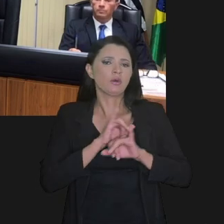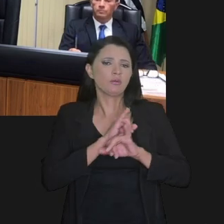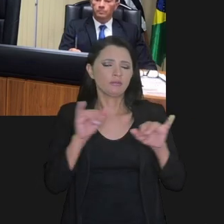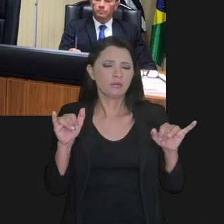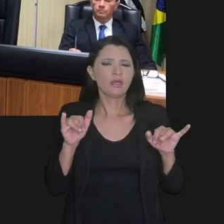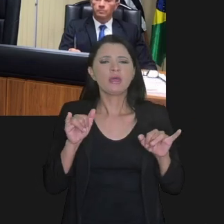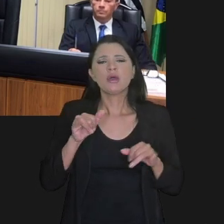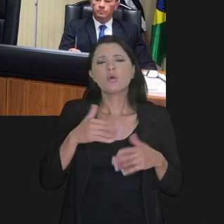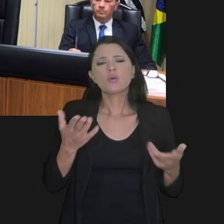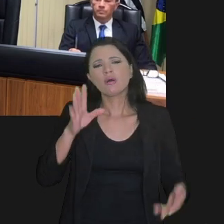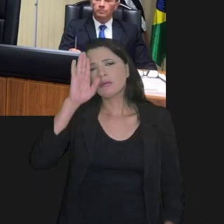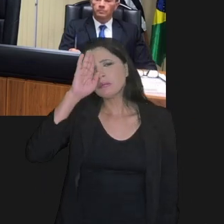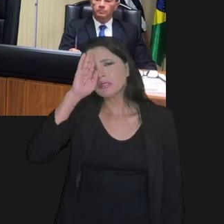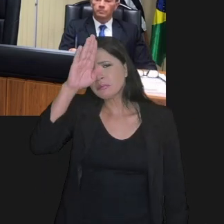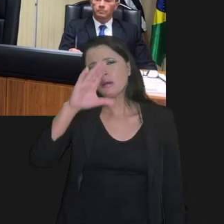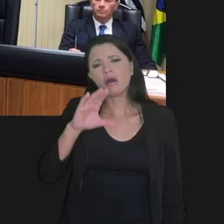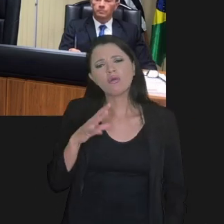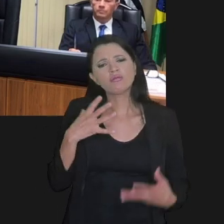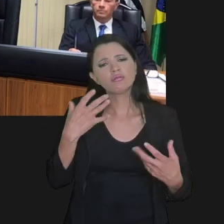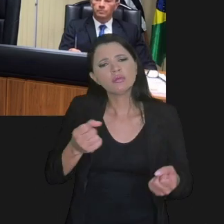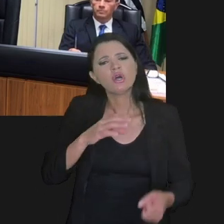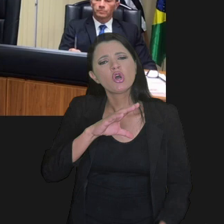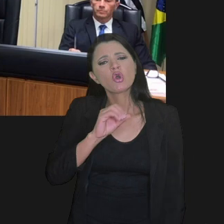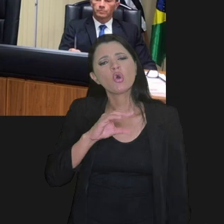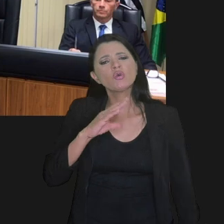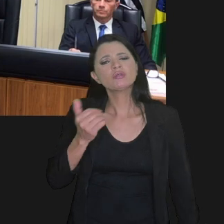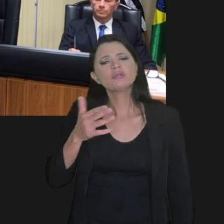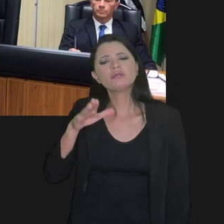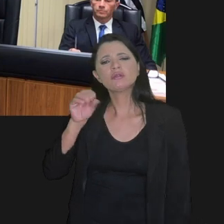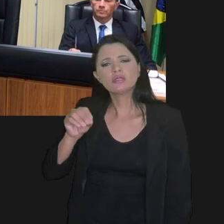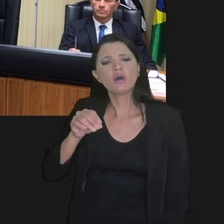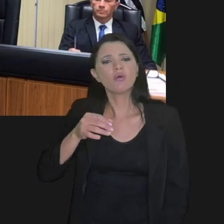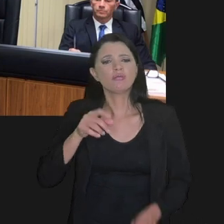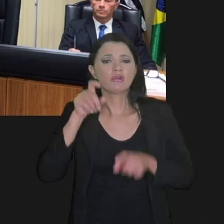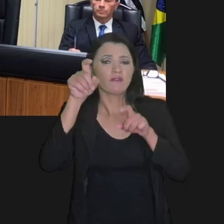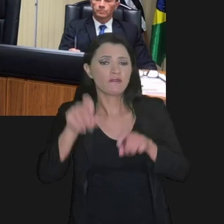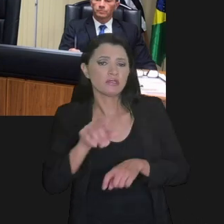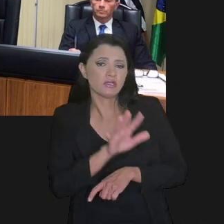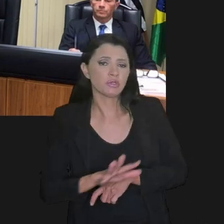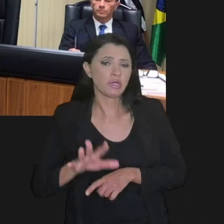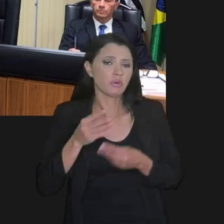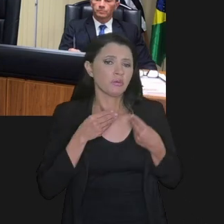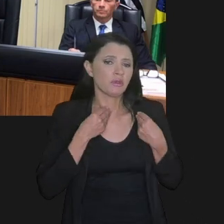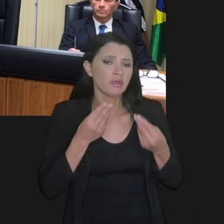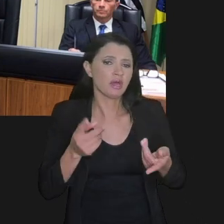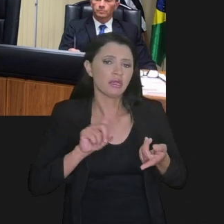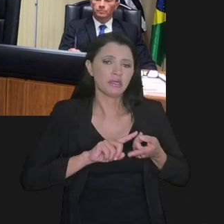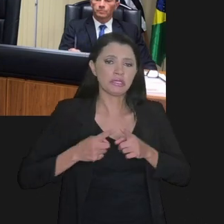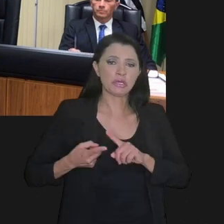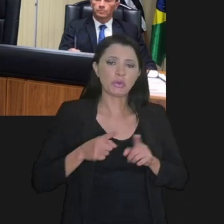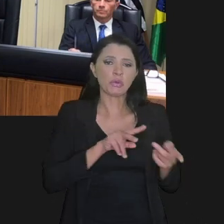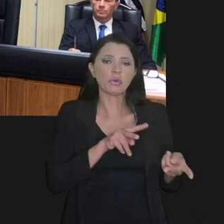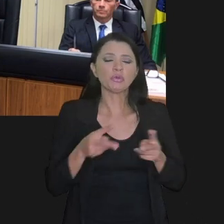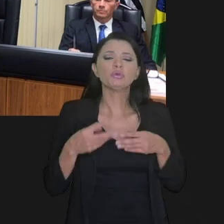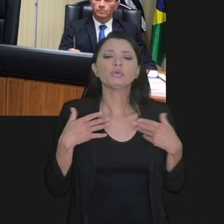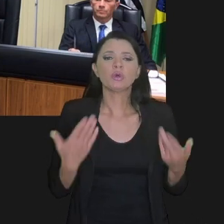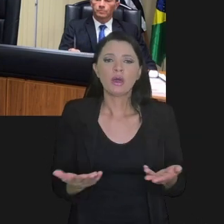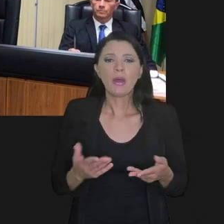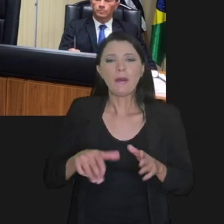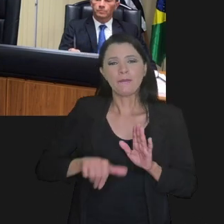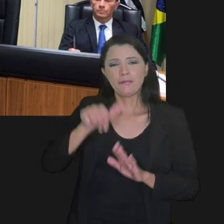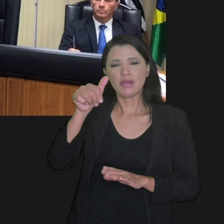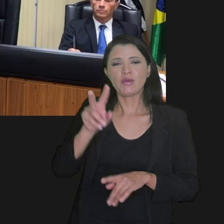resguardadas. Quais são as principais concessões que a Fazenda Nacional pode dar nos acordos de transação?